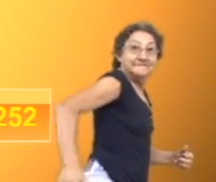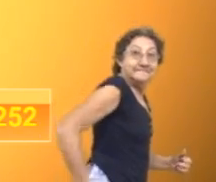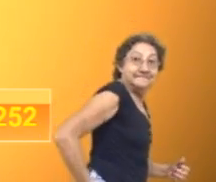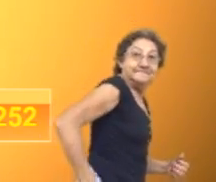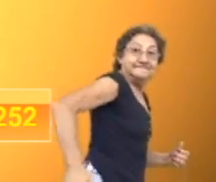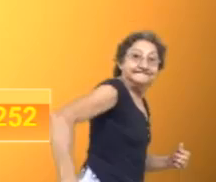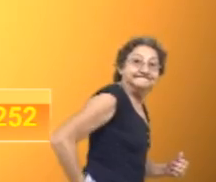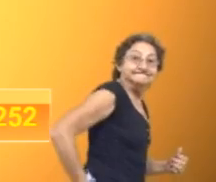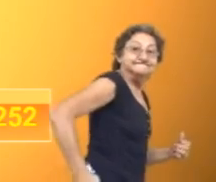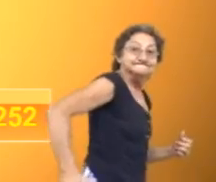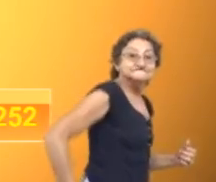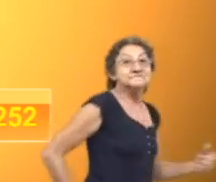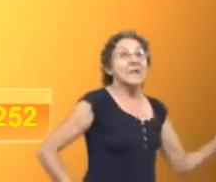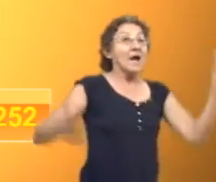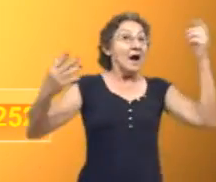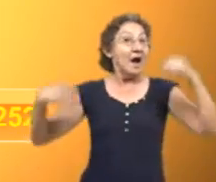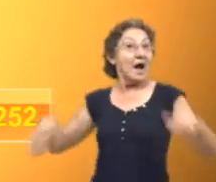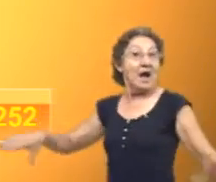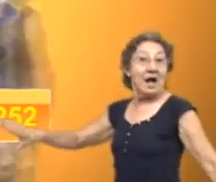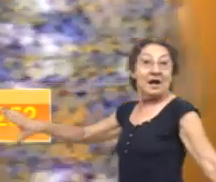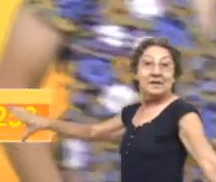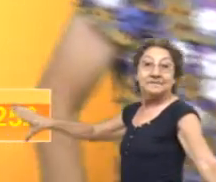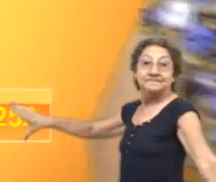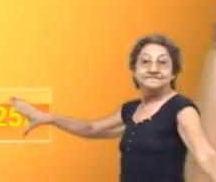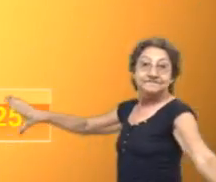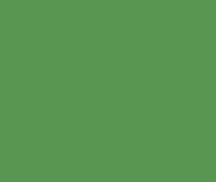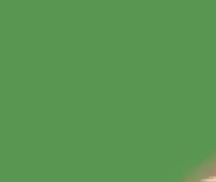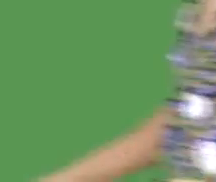dos Punhos. A mulher que funda, mas não afunda.